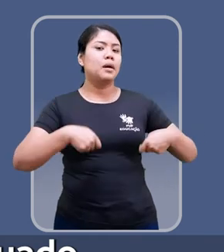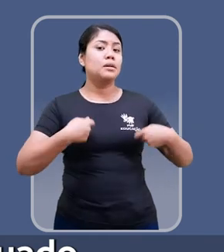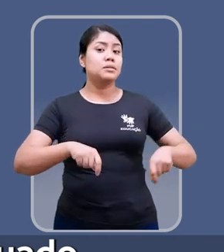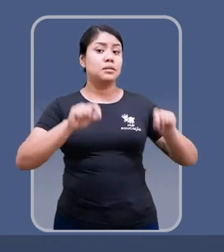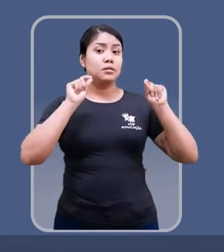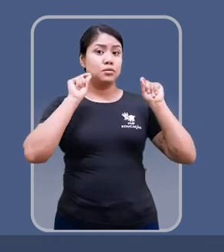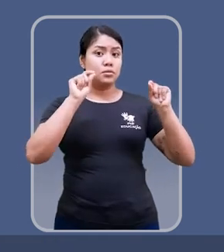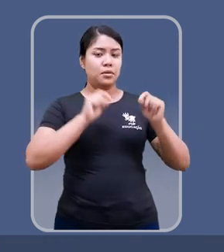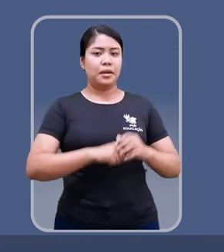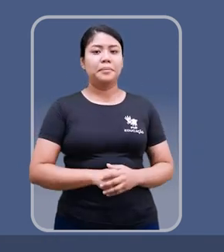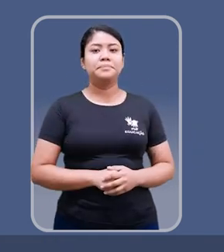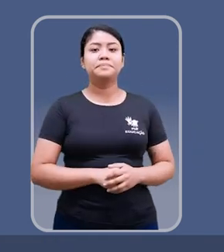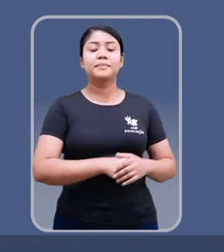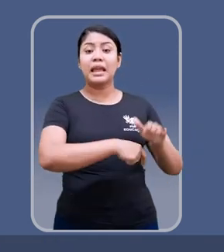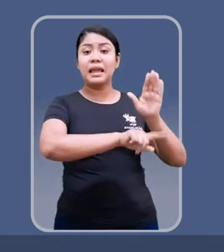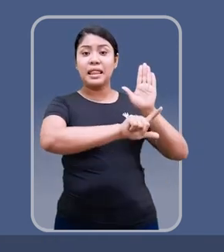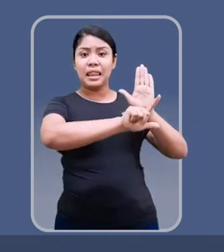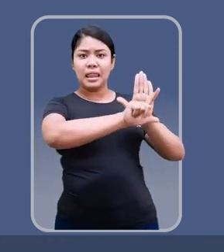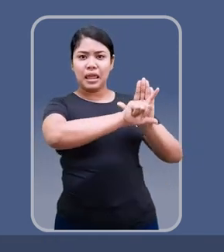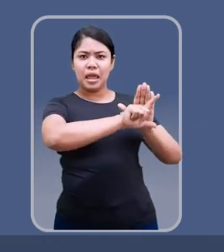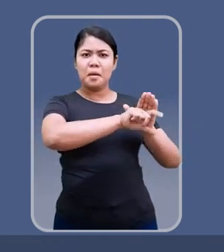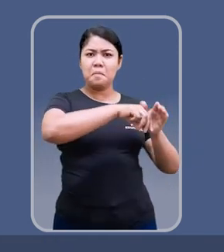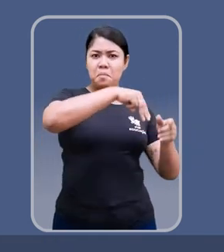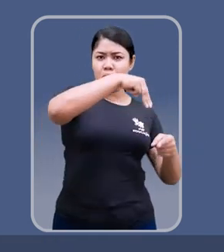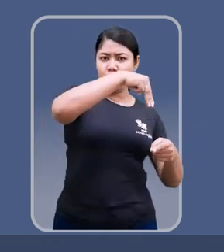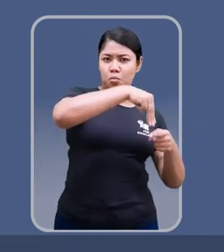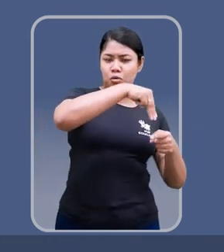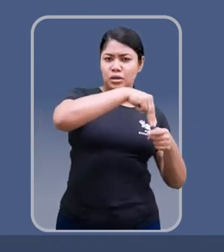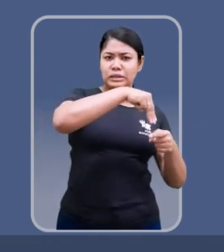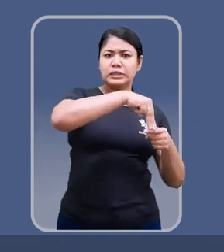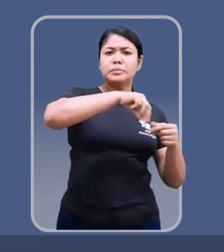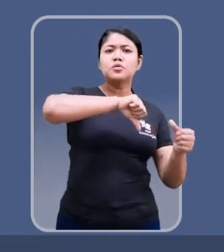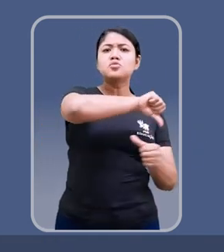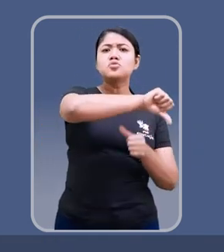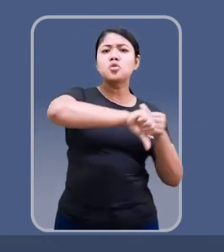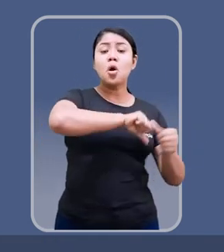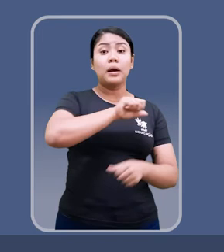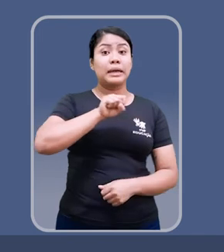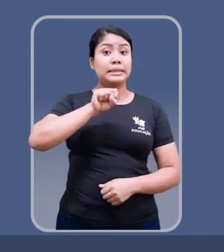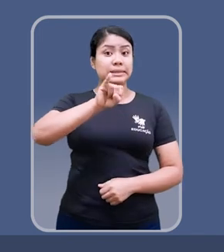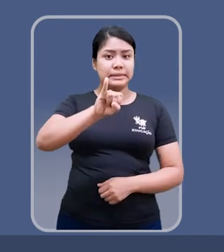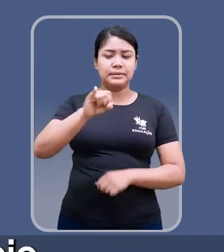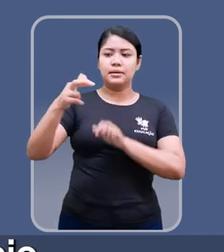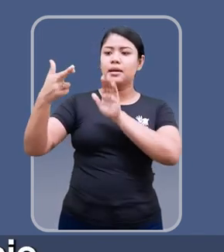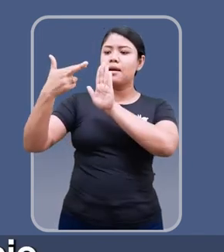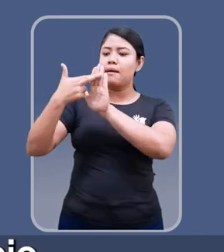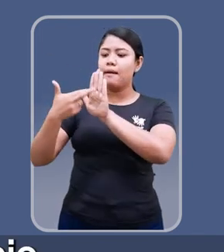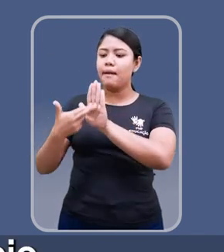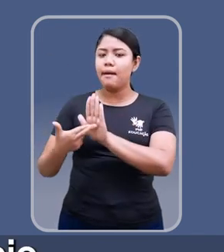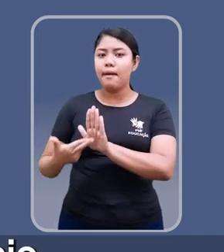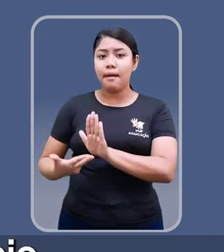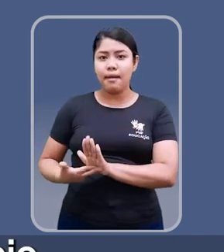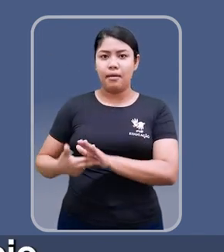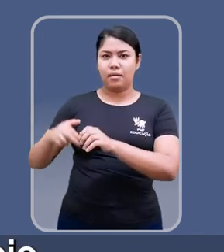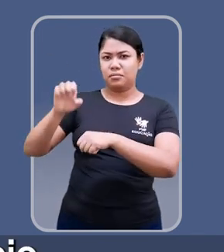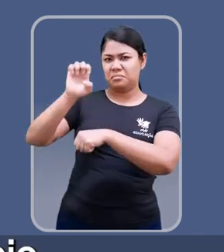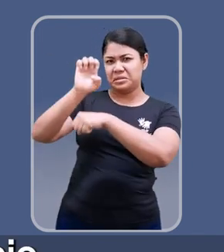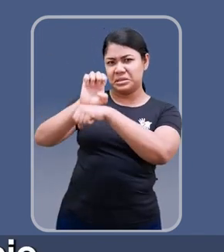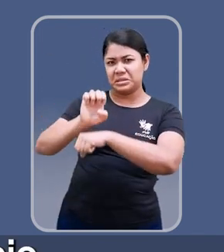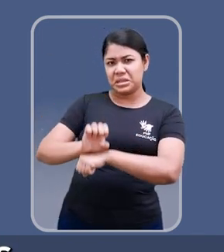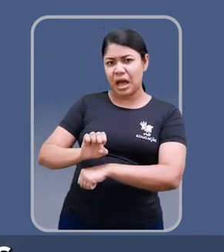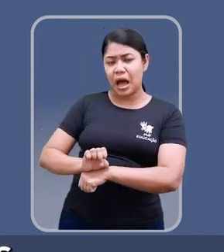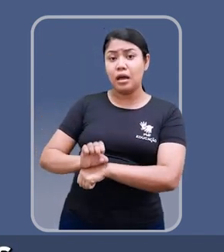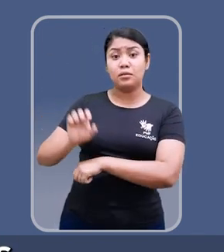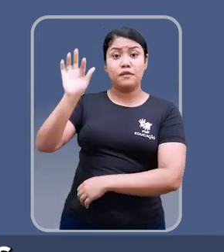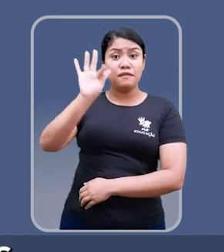adequado promover uma mudança da lei para que seja removido o que já está presente em outras legislações do município,